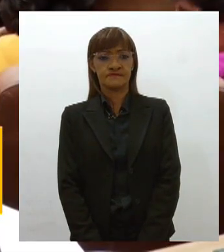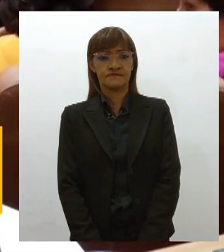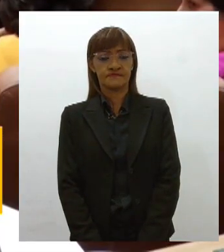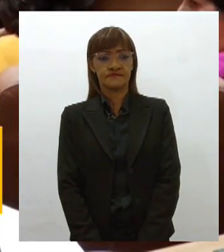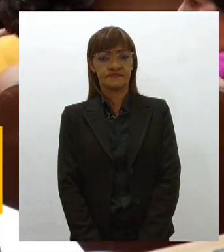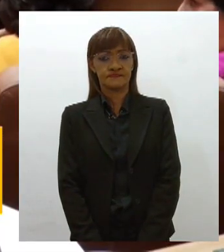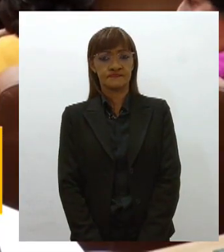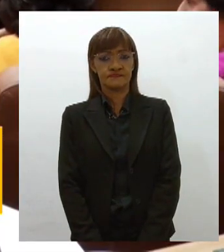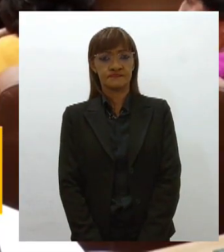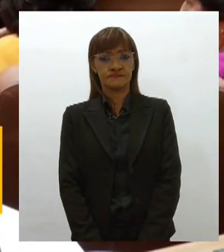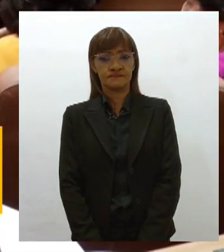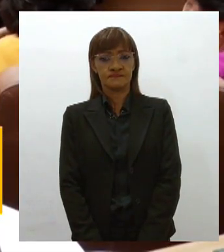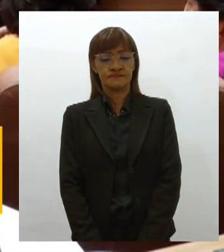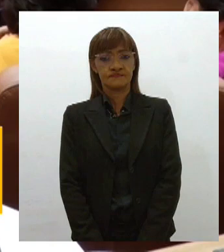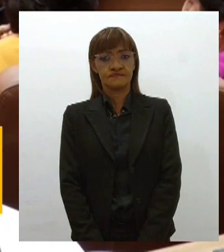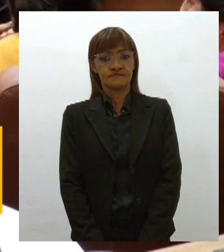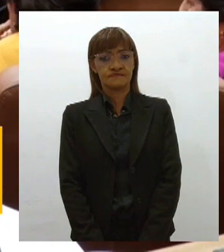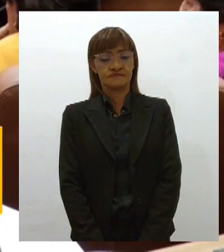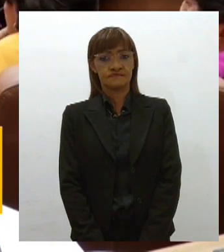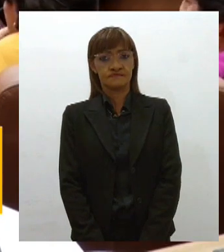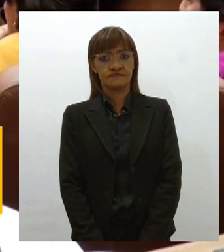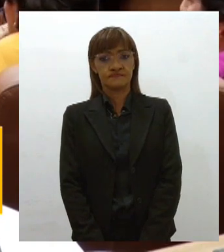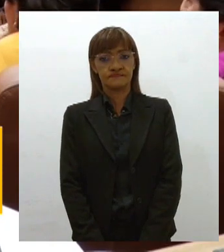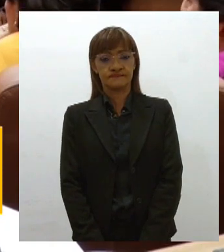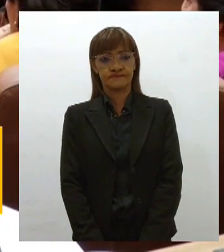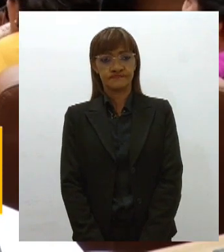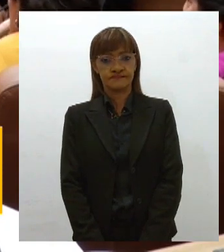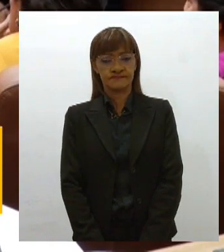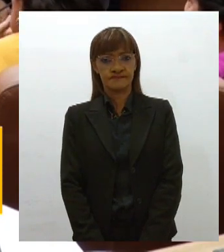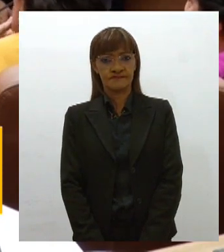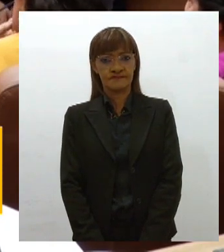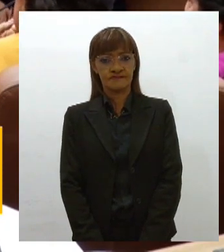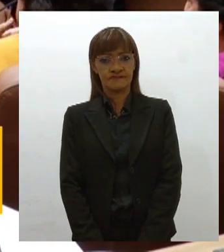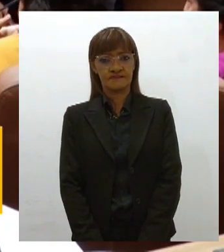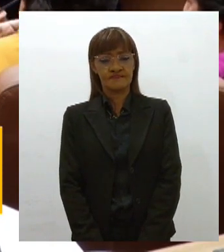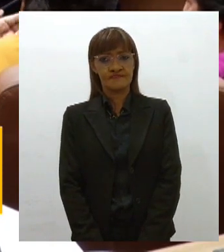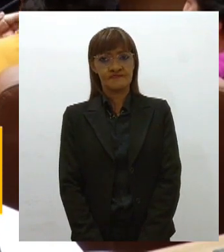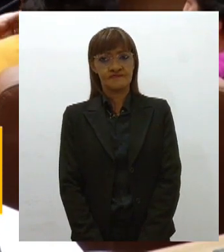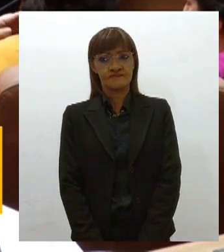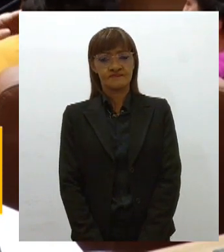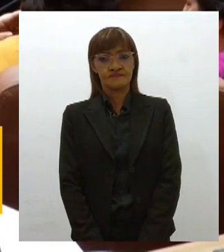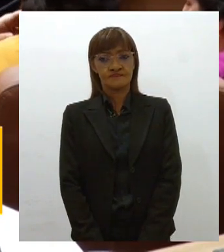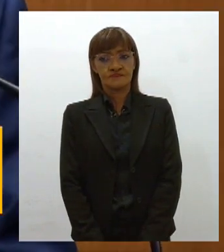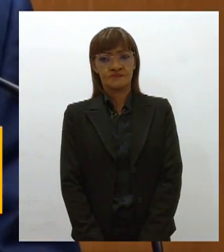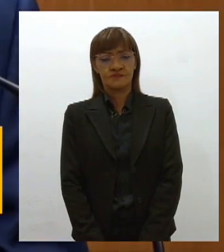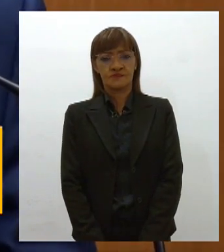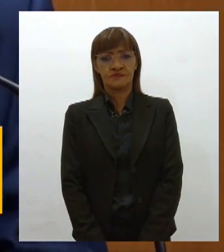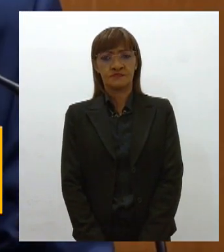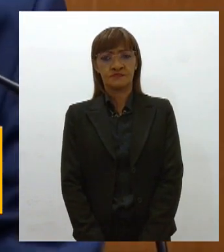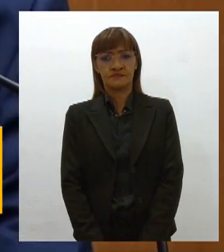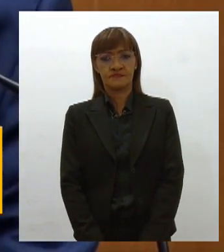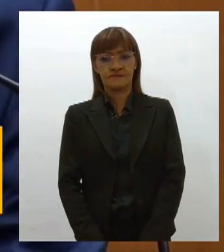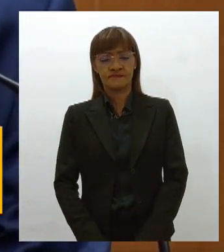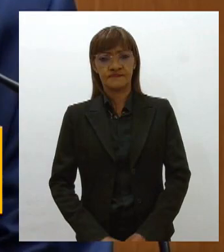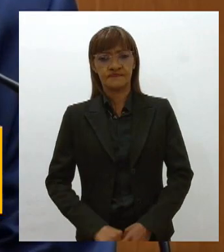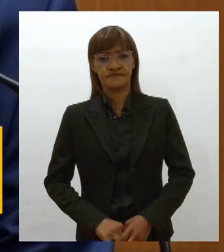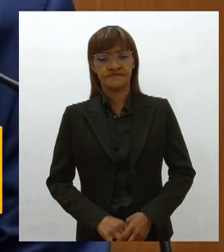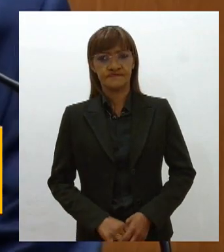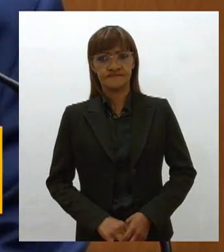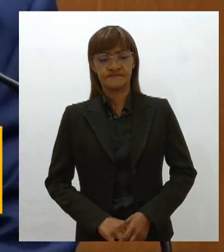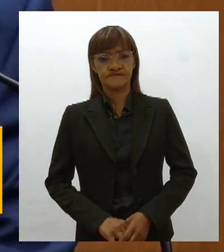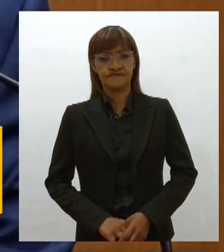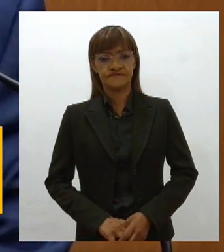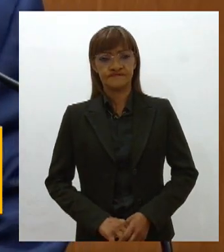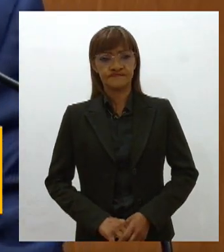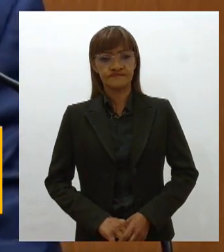Barbosa, do PSOL, registrou com pesar a morte recente de três sergipanos que deixam como legado a luta